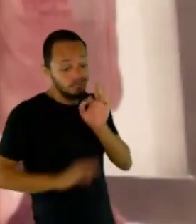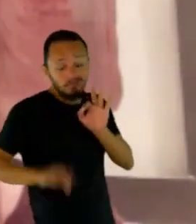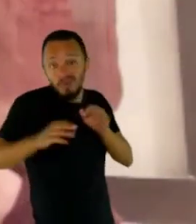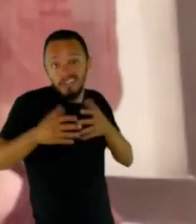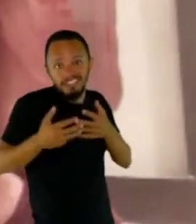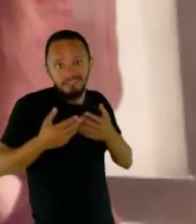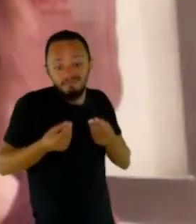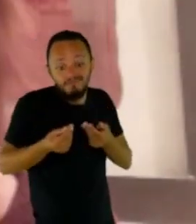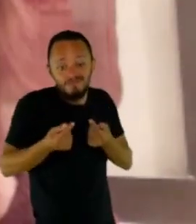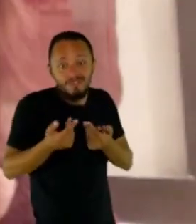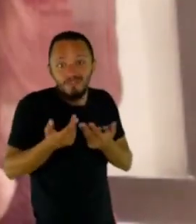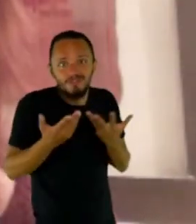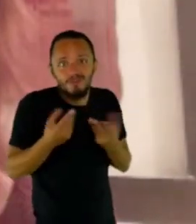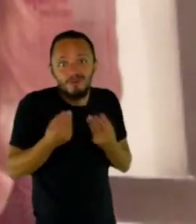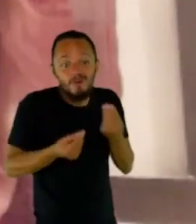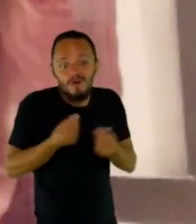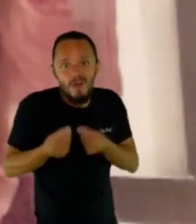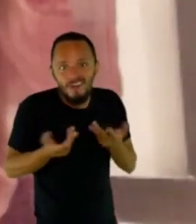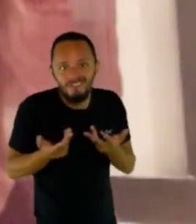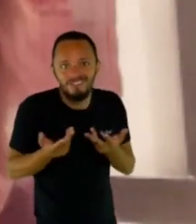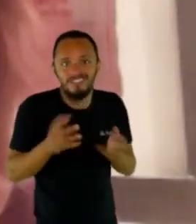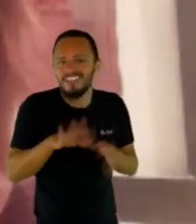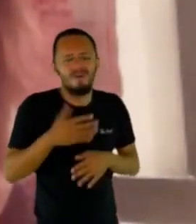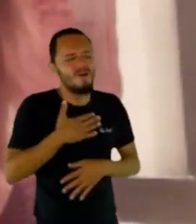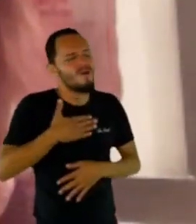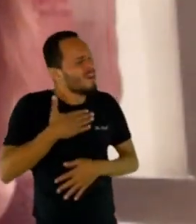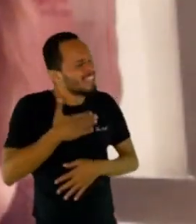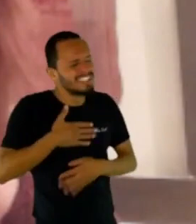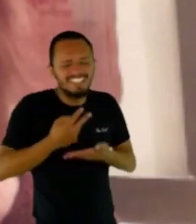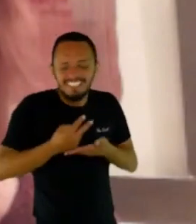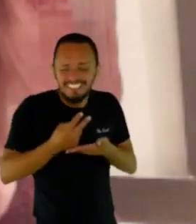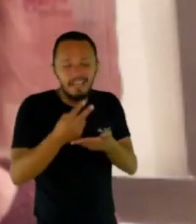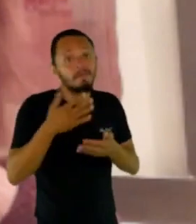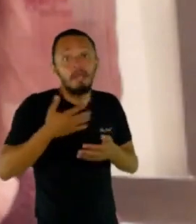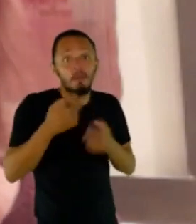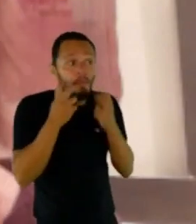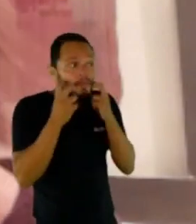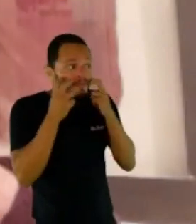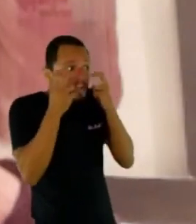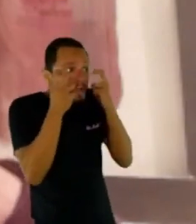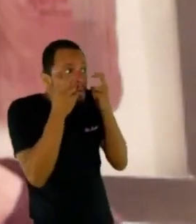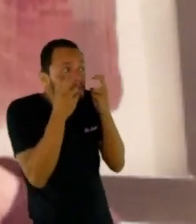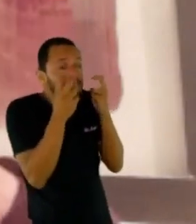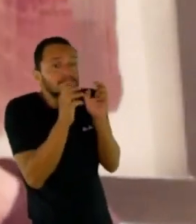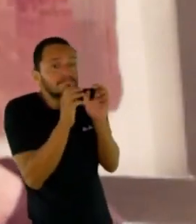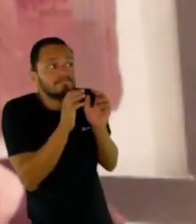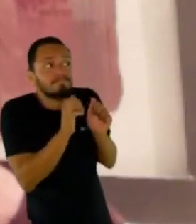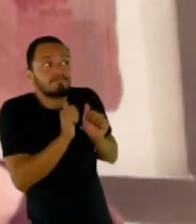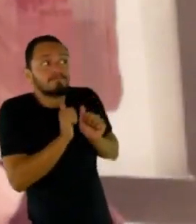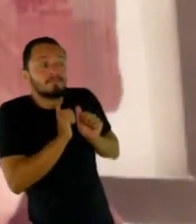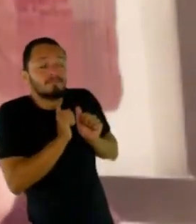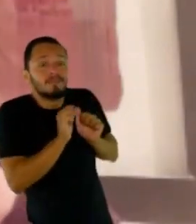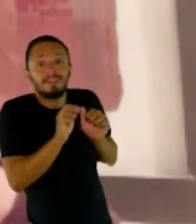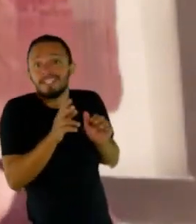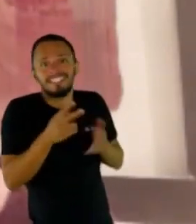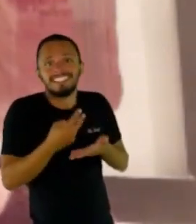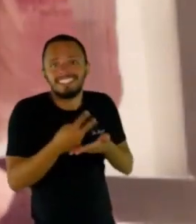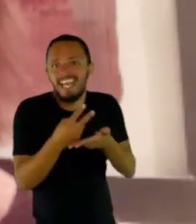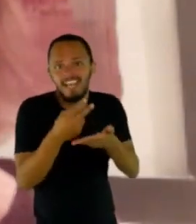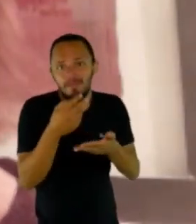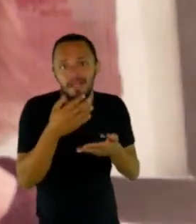gostei de escrever. Eu sempre fiquei rodeada de livros. Eu era tímida. Ninguém acredita nisso. Eu era muito tímida. Então, eu me